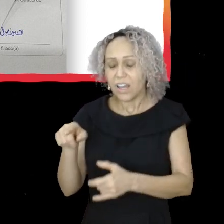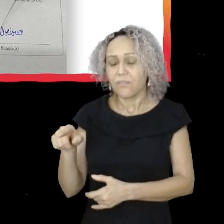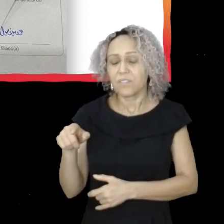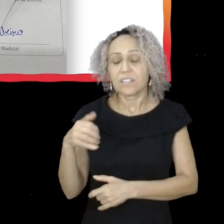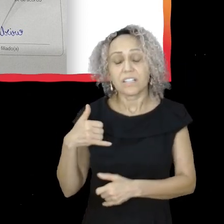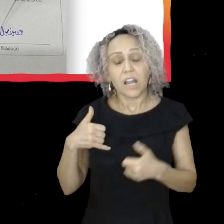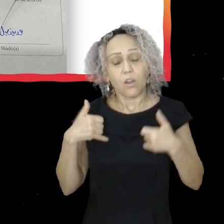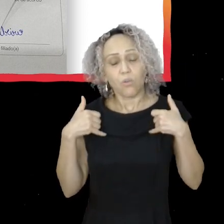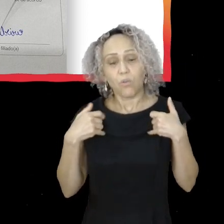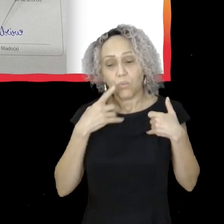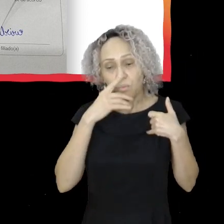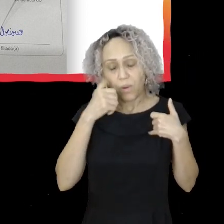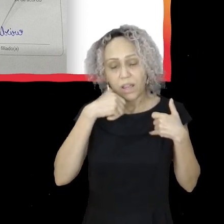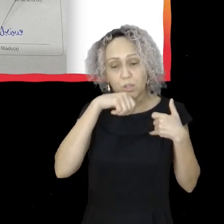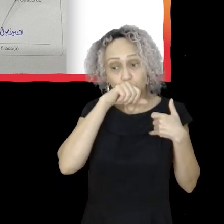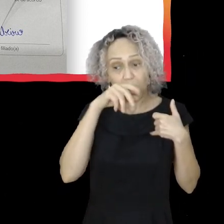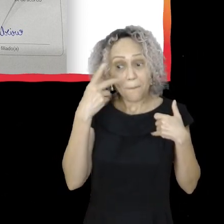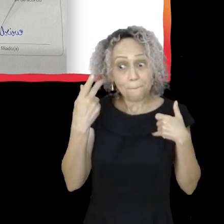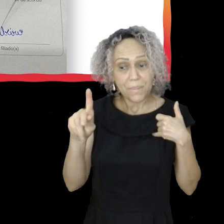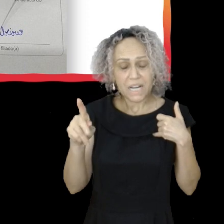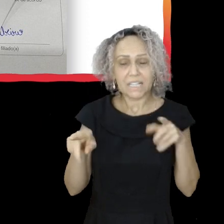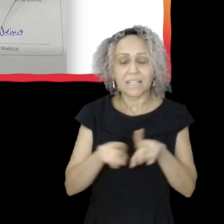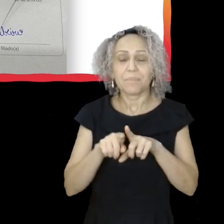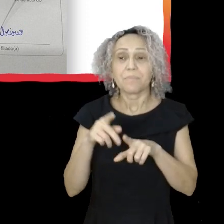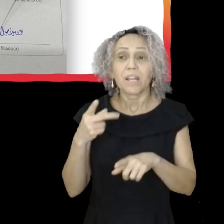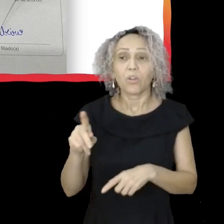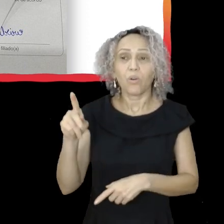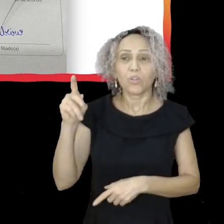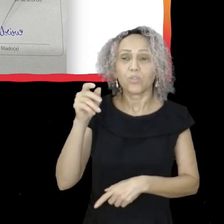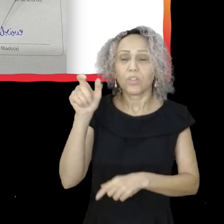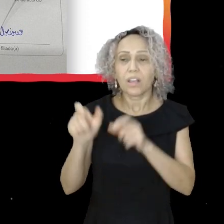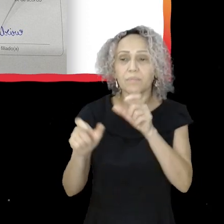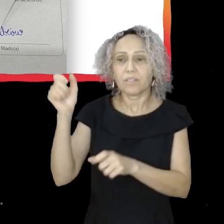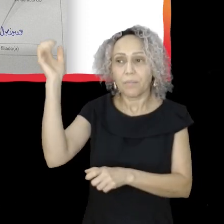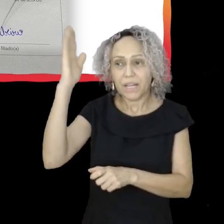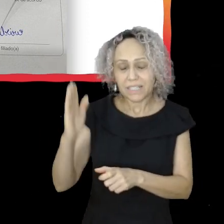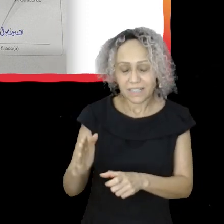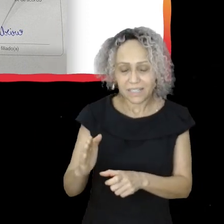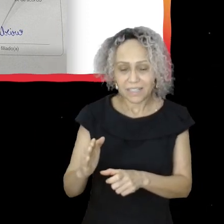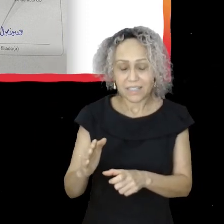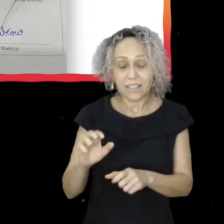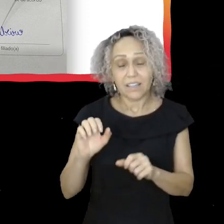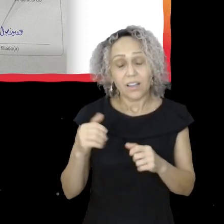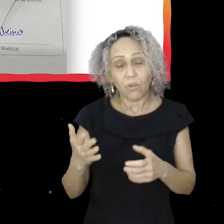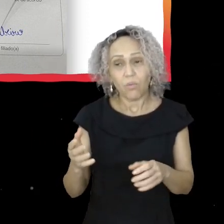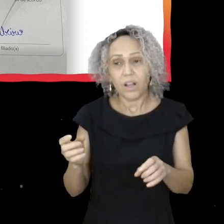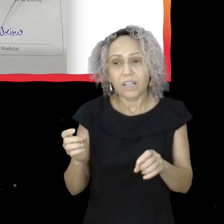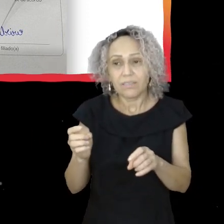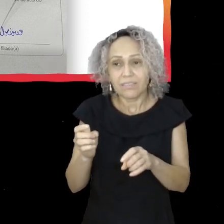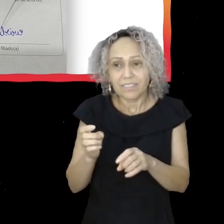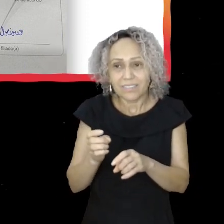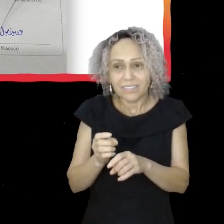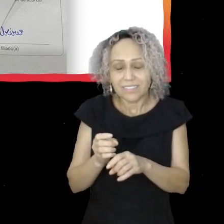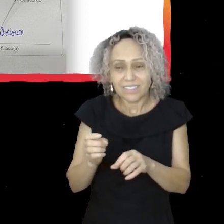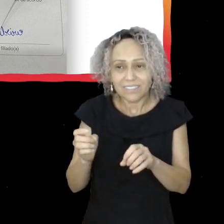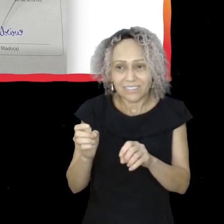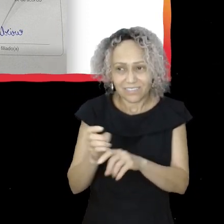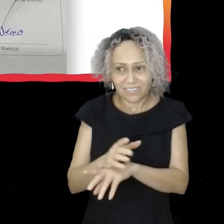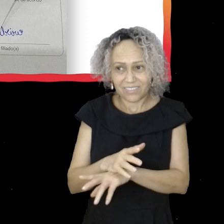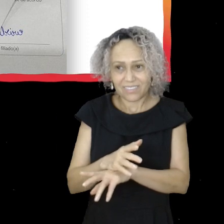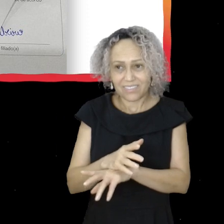e sua mãe e para todos os brasileiros e brasileiras. Quando sair daqui, quero te dar um abraço um grande beijo. A luta continua e venceremos.